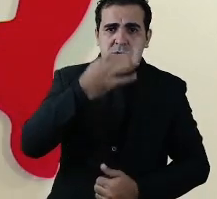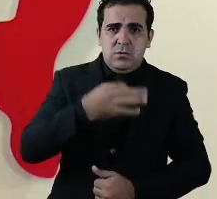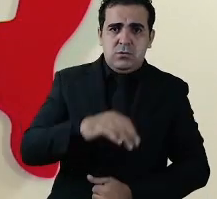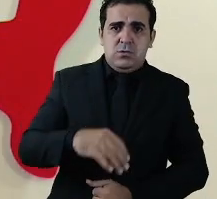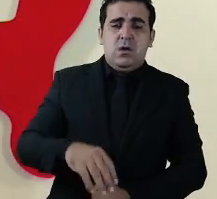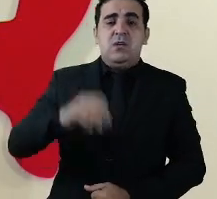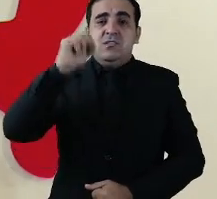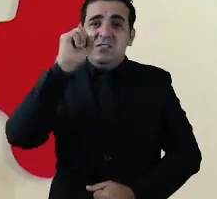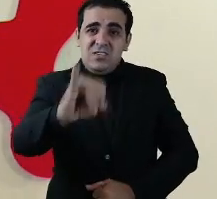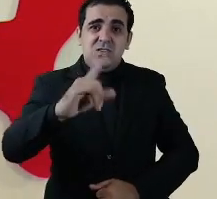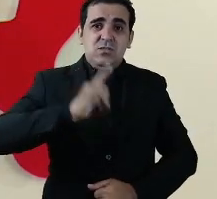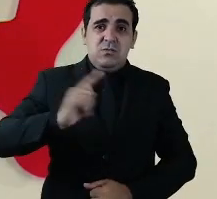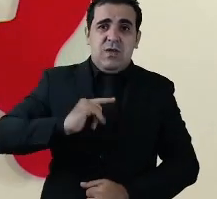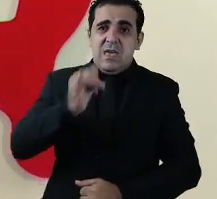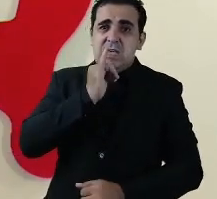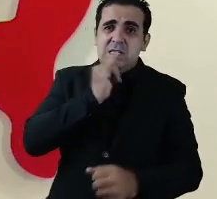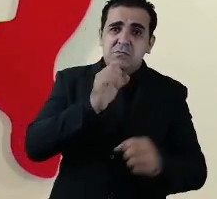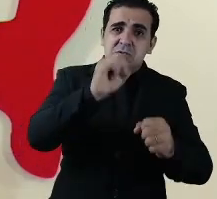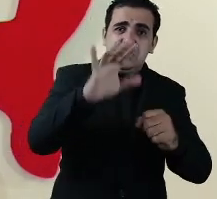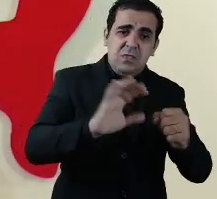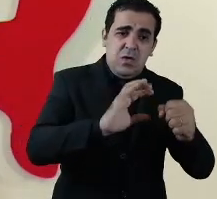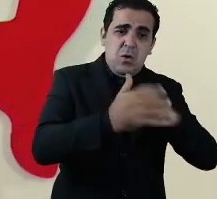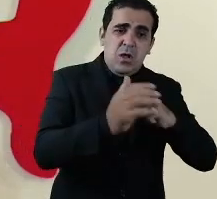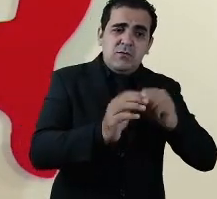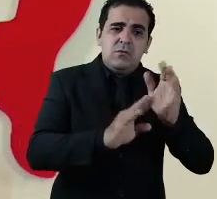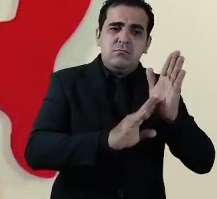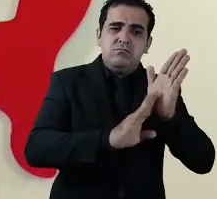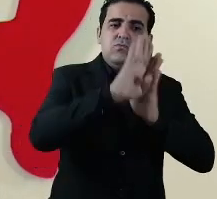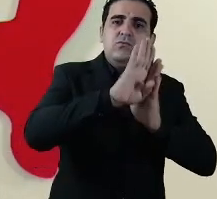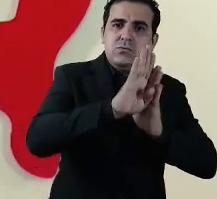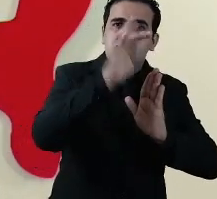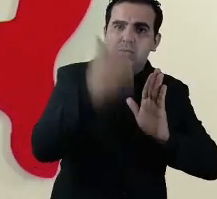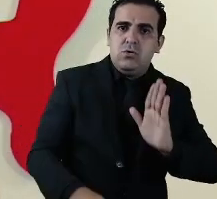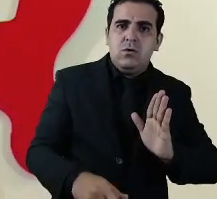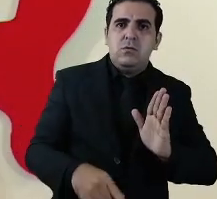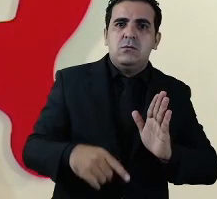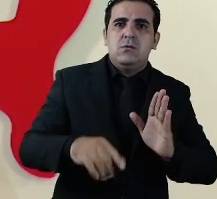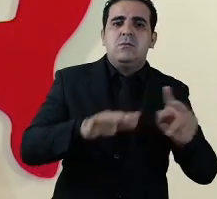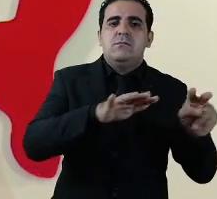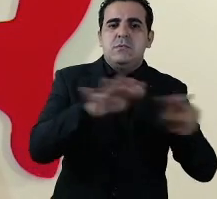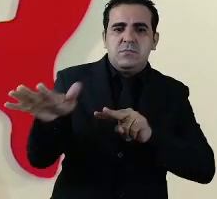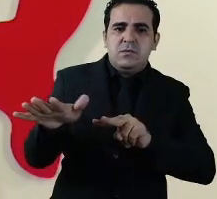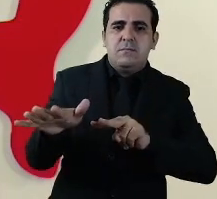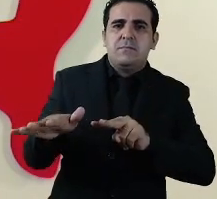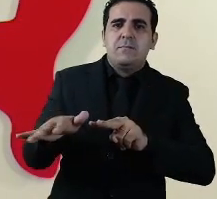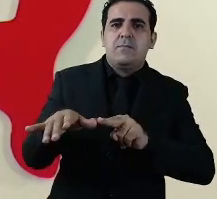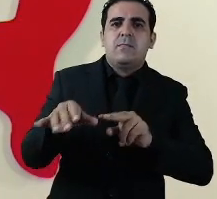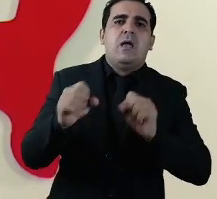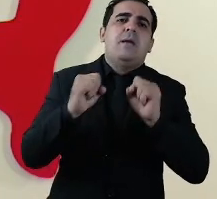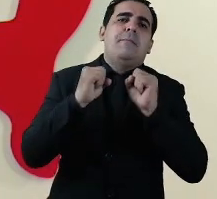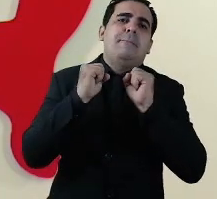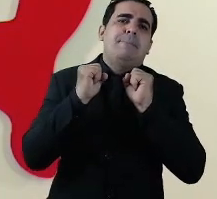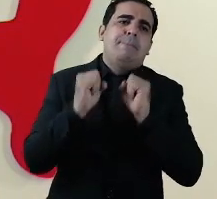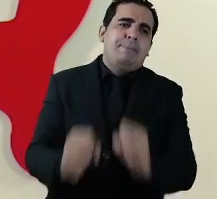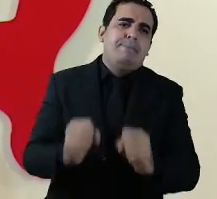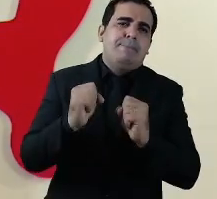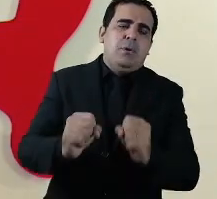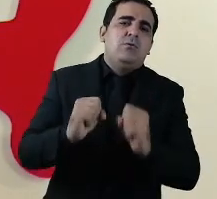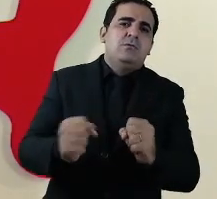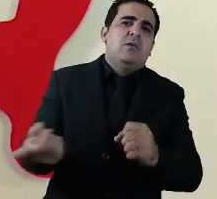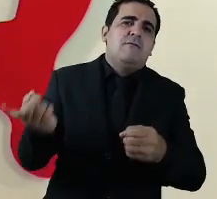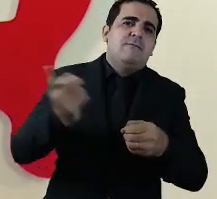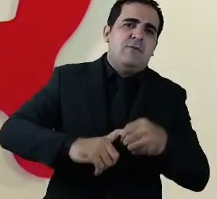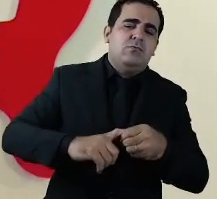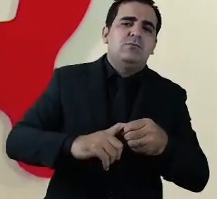essa chamada segunda onda ou um crescimento de casos é claro que todas as semanas haverá a possibilidade de revisão do